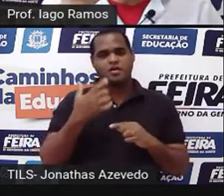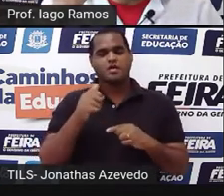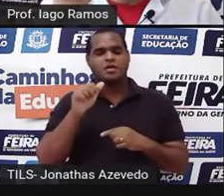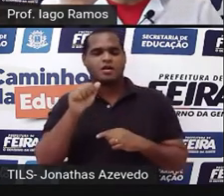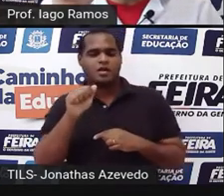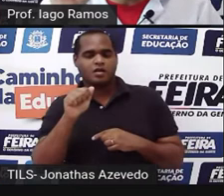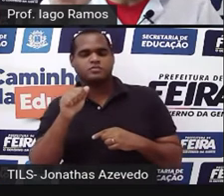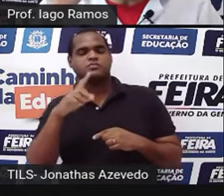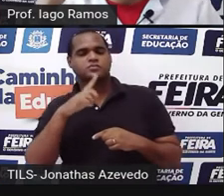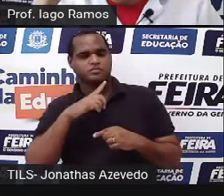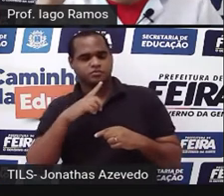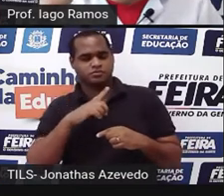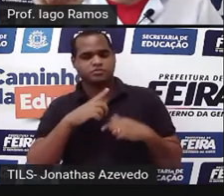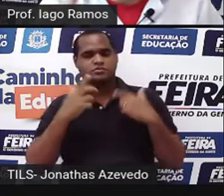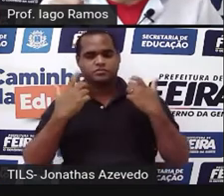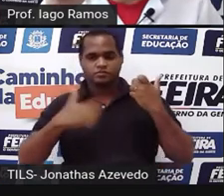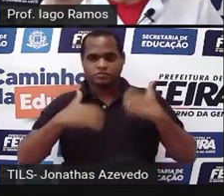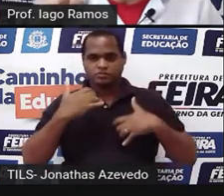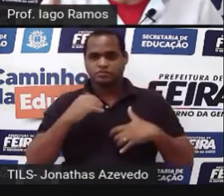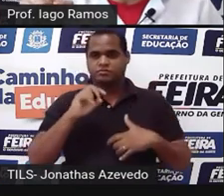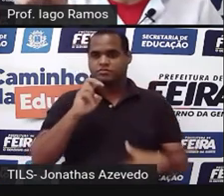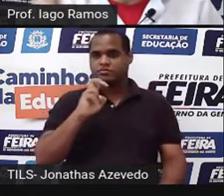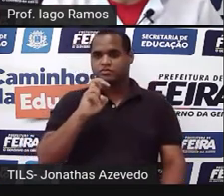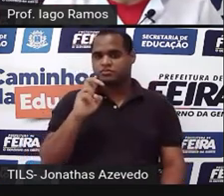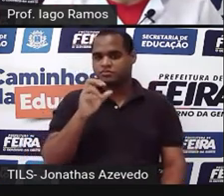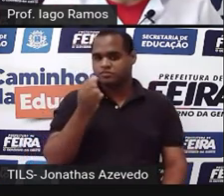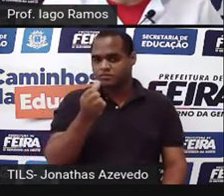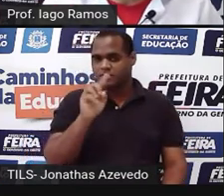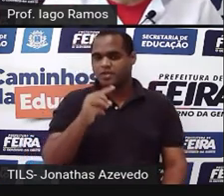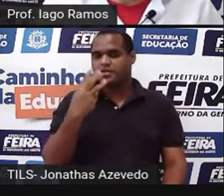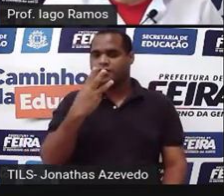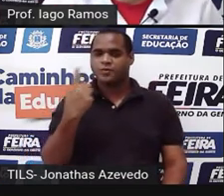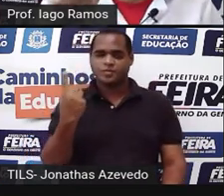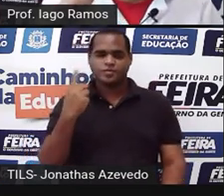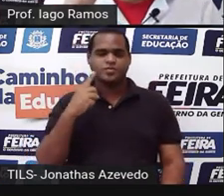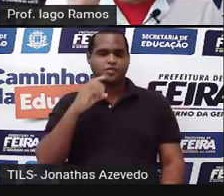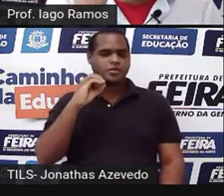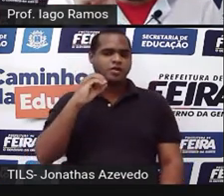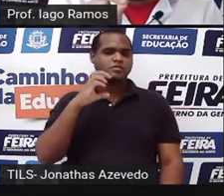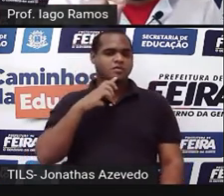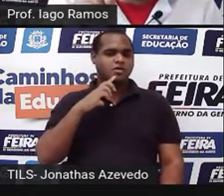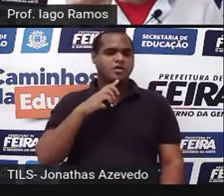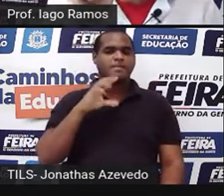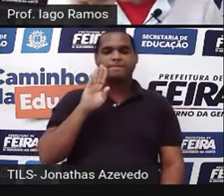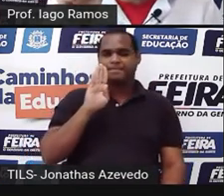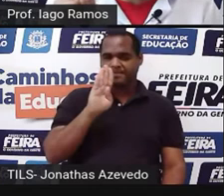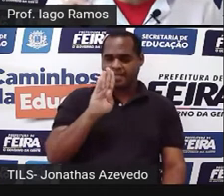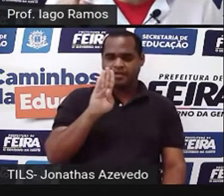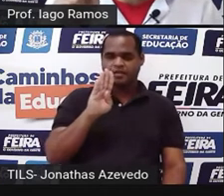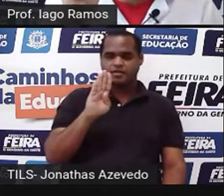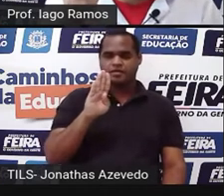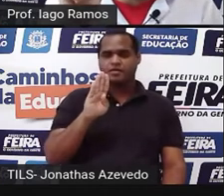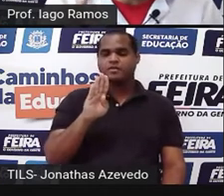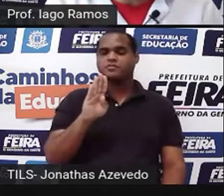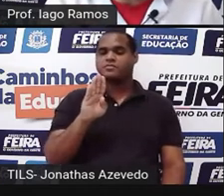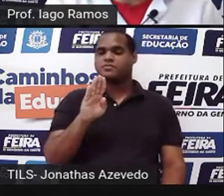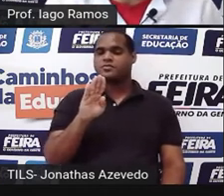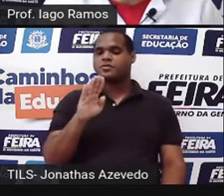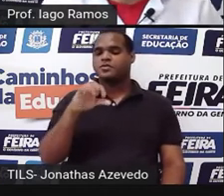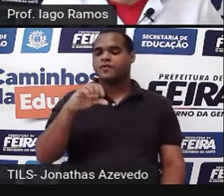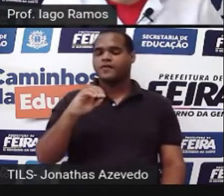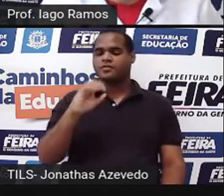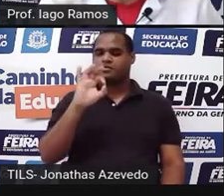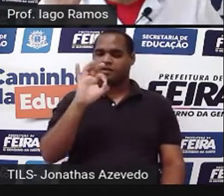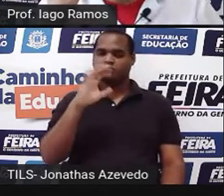no ponto A ali, né? 56,31 graus. No B, um ângulo 90